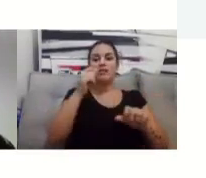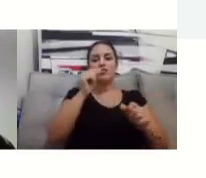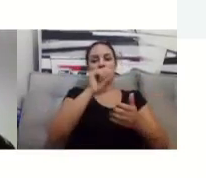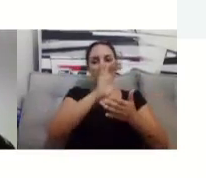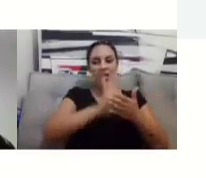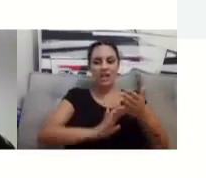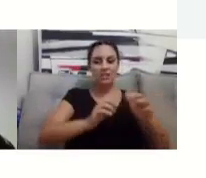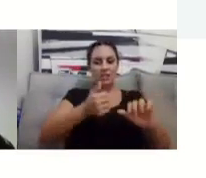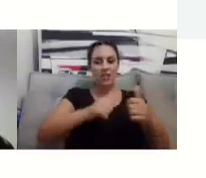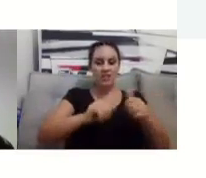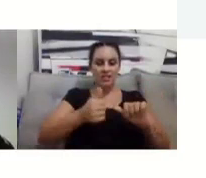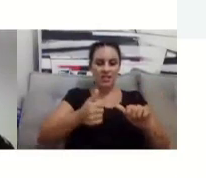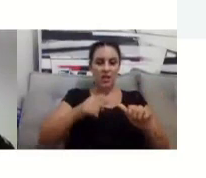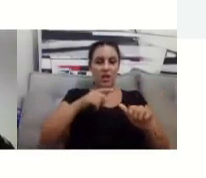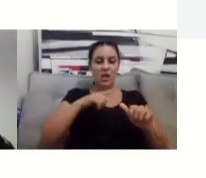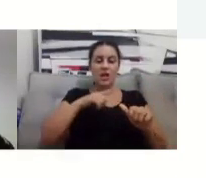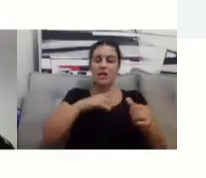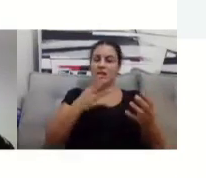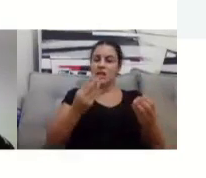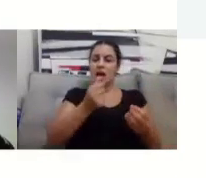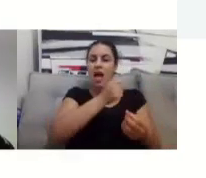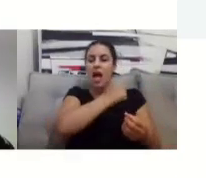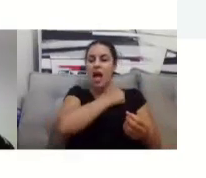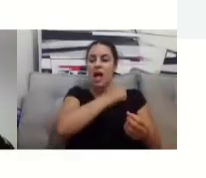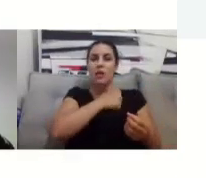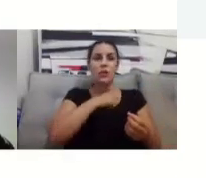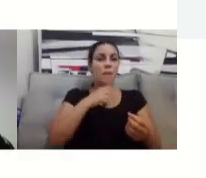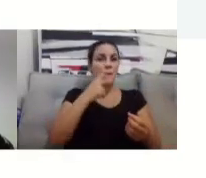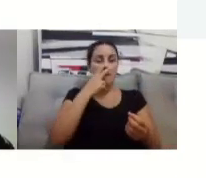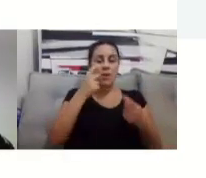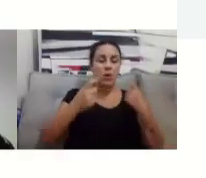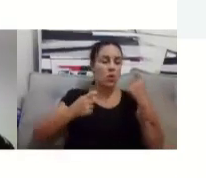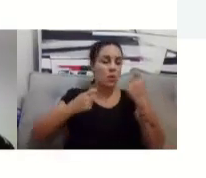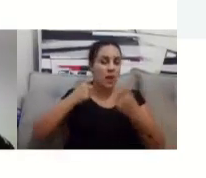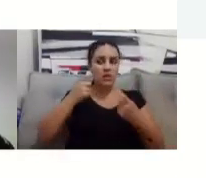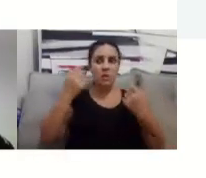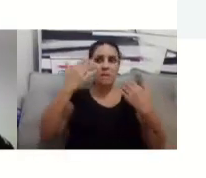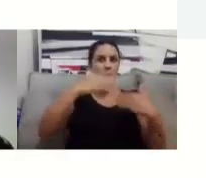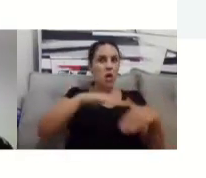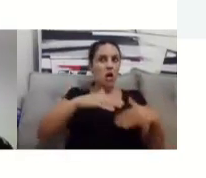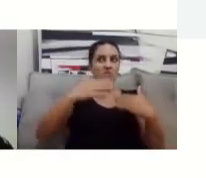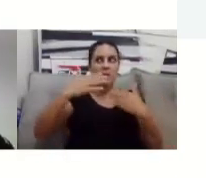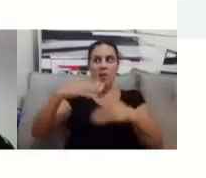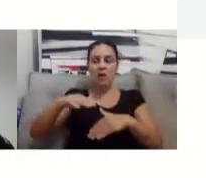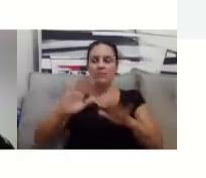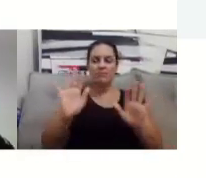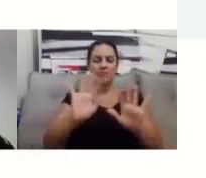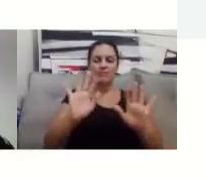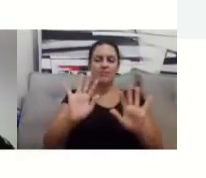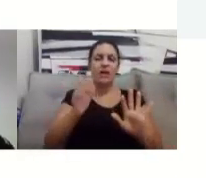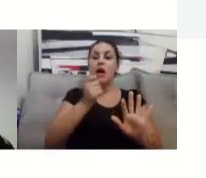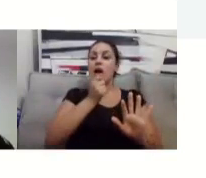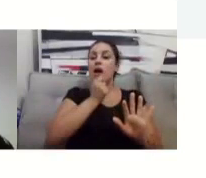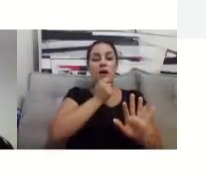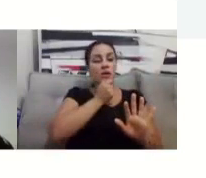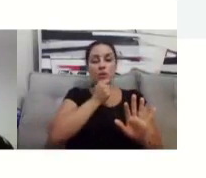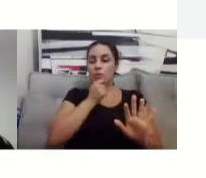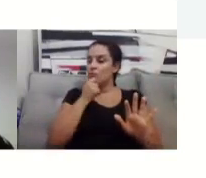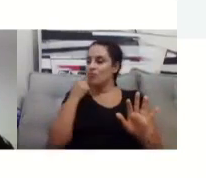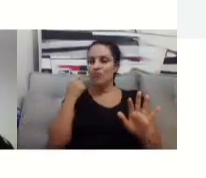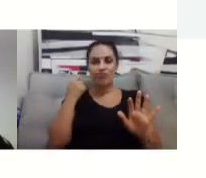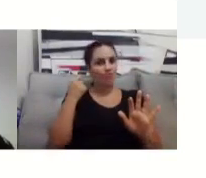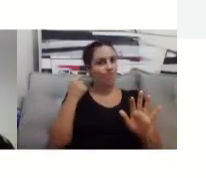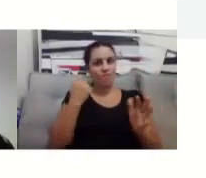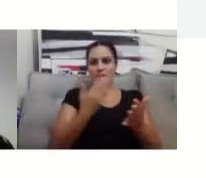temos nenhuma atividade presencial por enquanto, quando a gente tiver atividade presencial, a gente vai informar, por enquanto, nós estamos